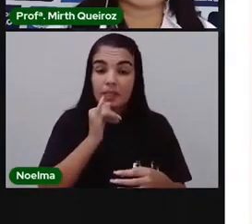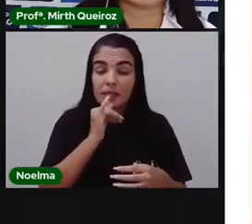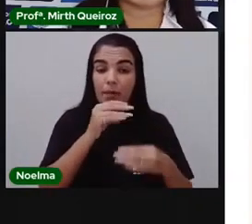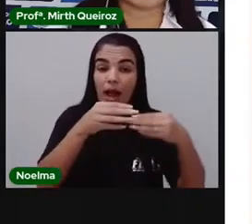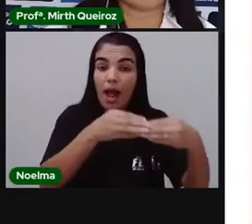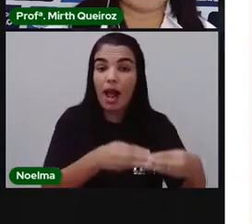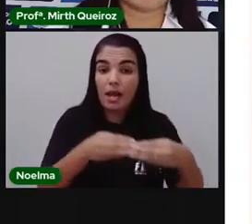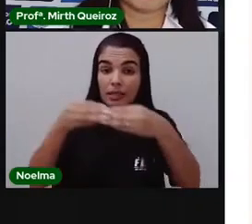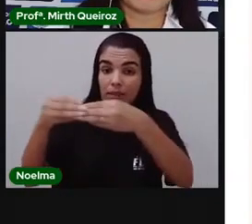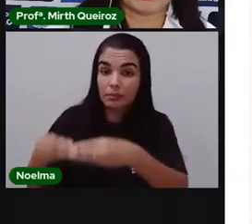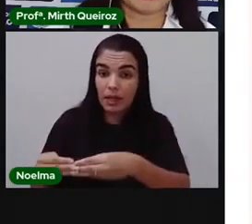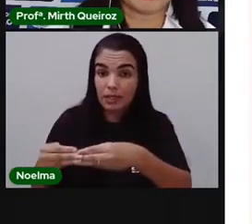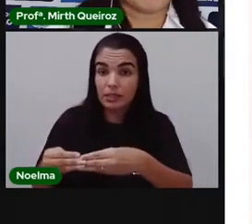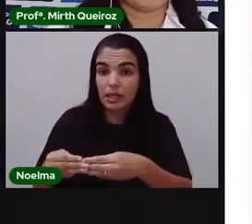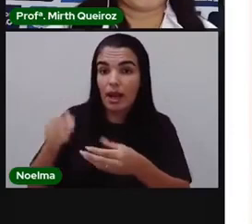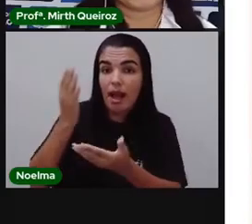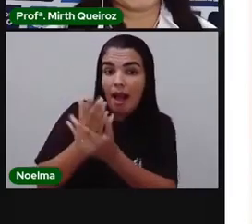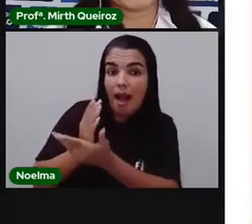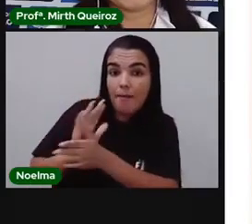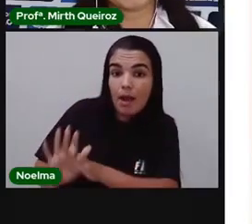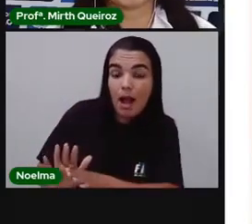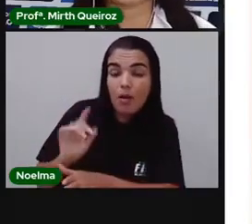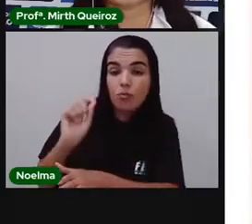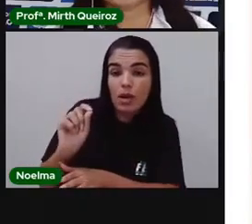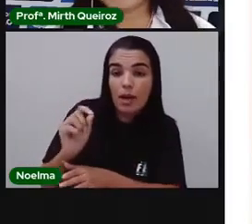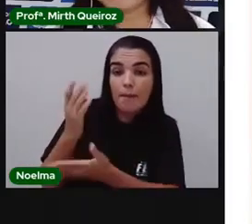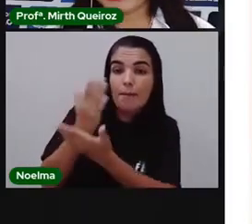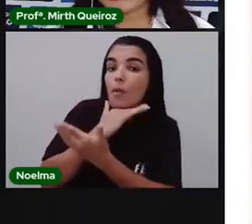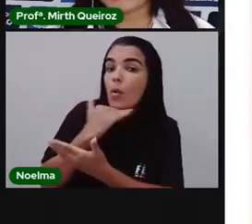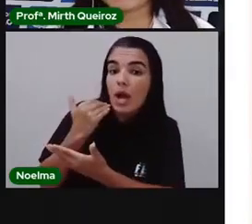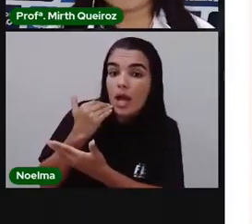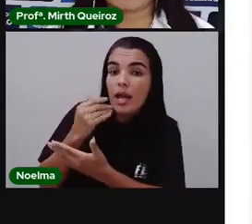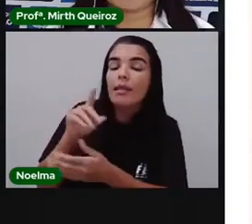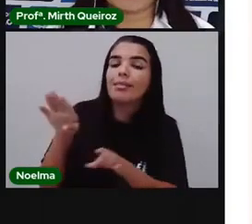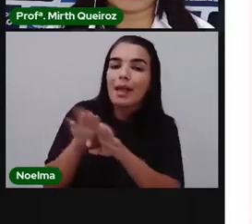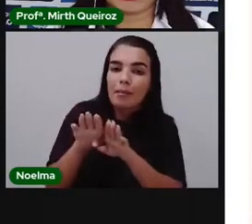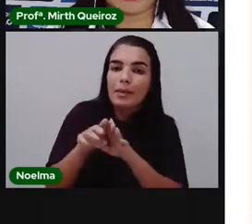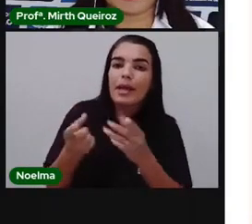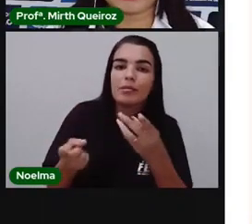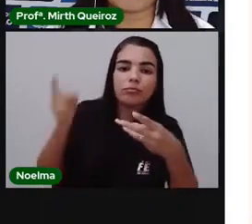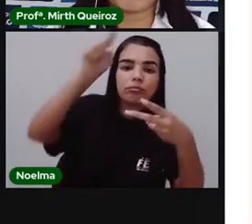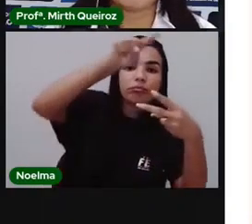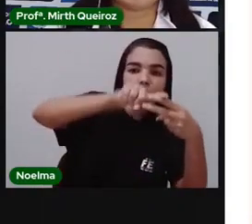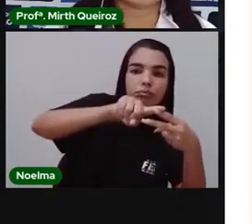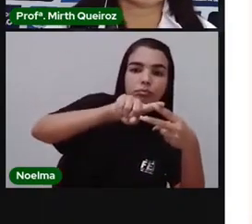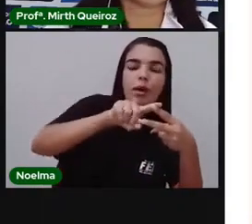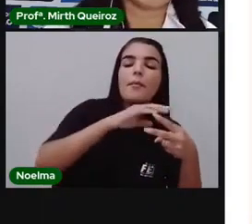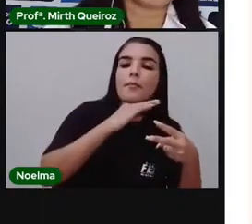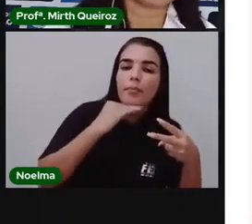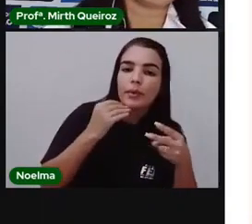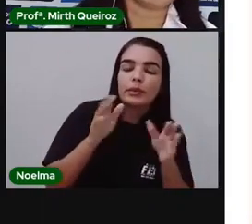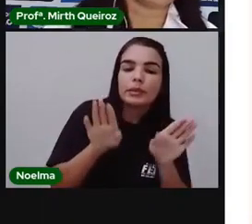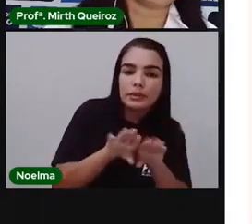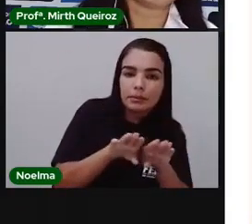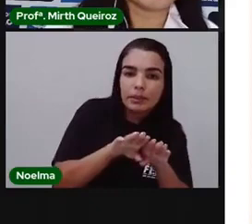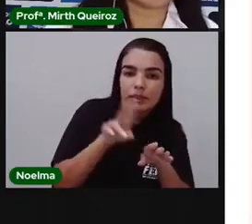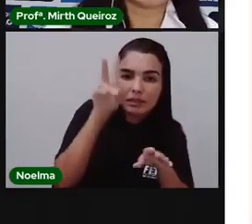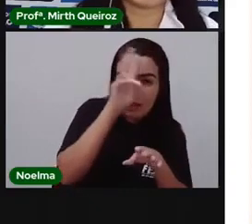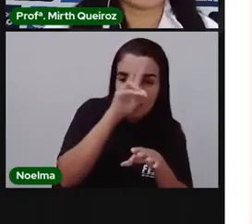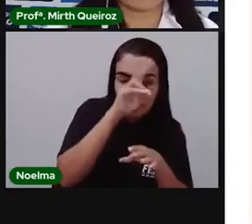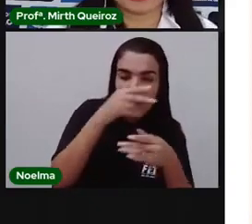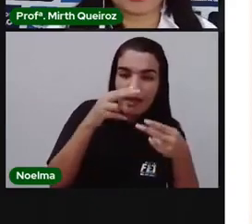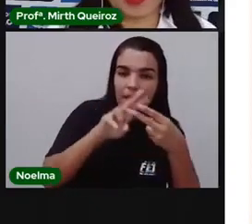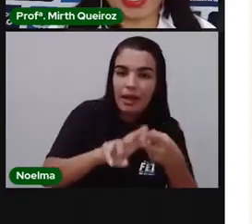a espécie que se alimenta dela poderia também ser extinta pela falta de alimento. E as espécies que